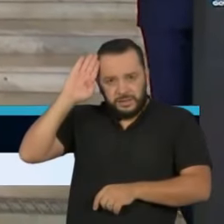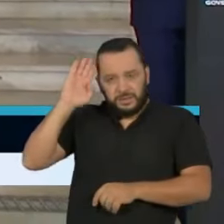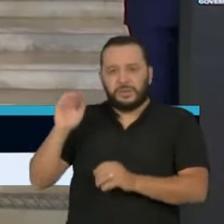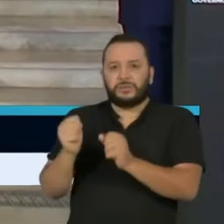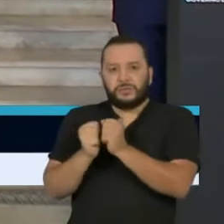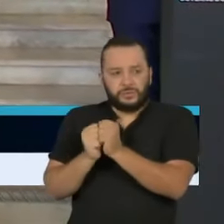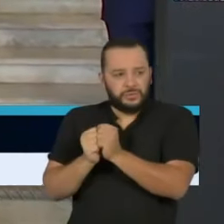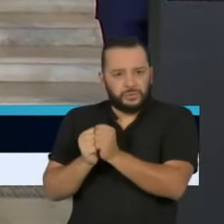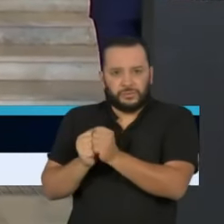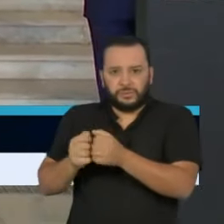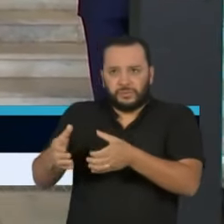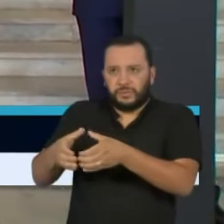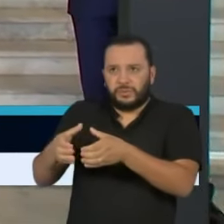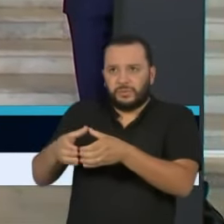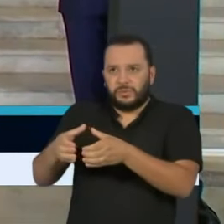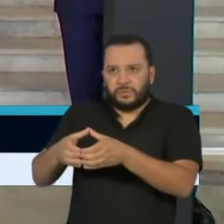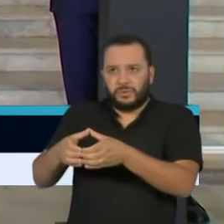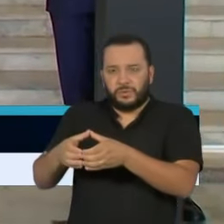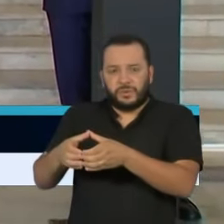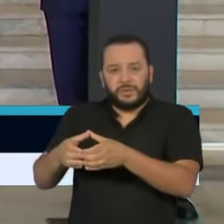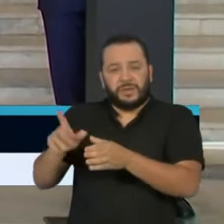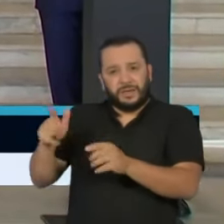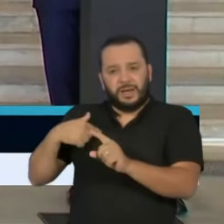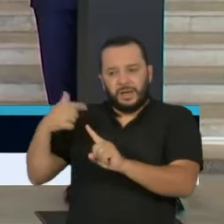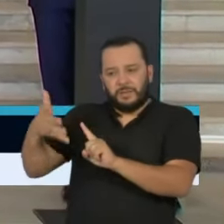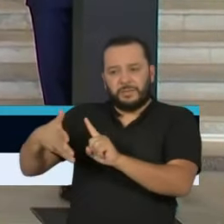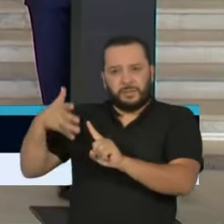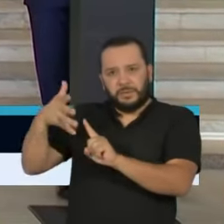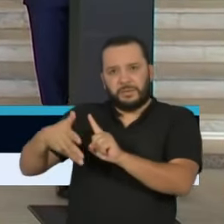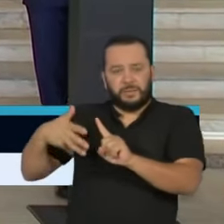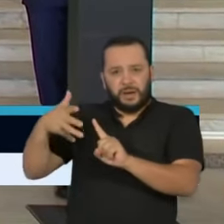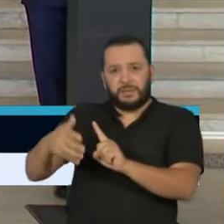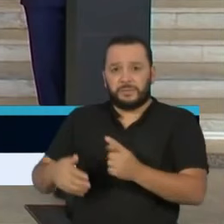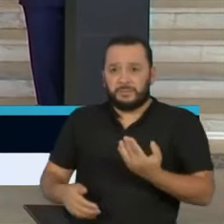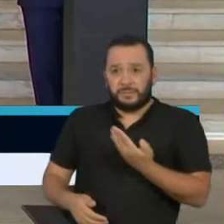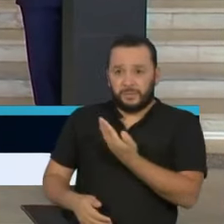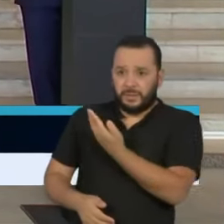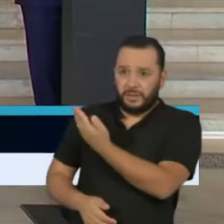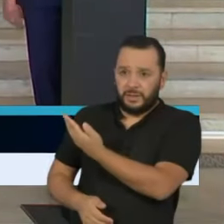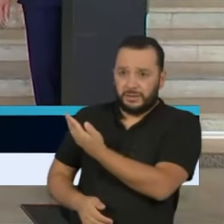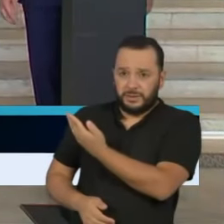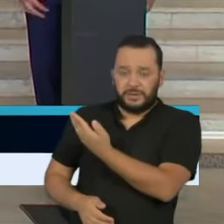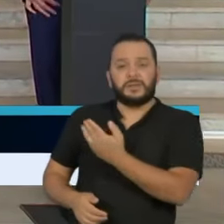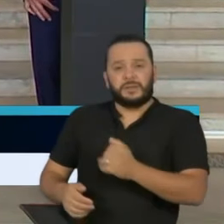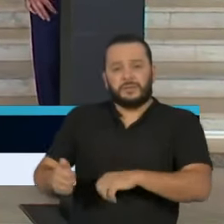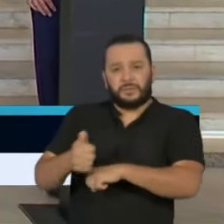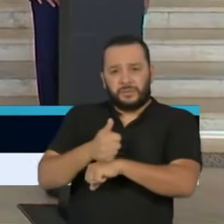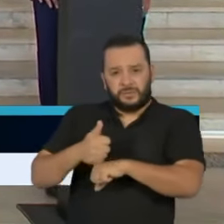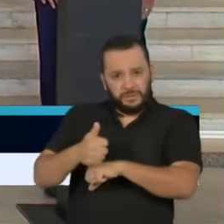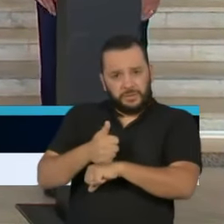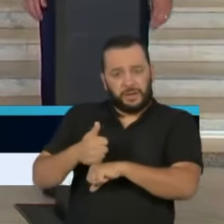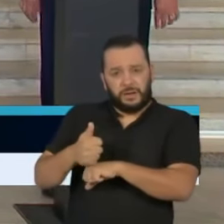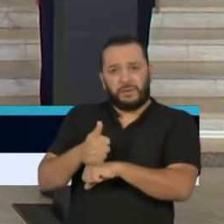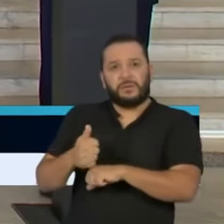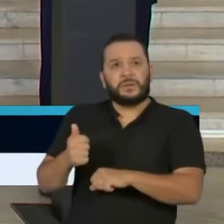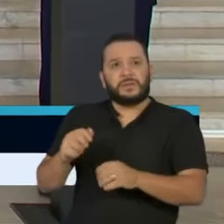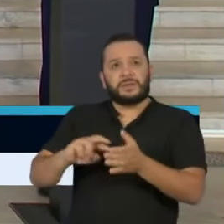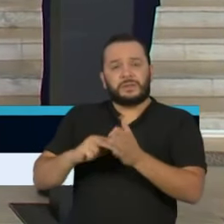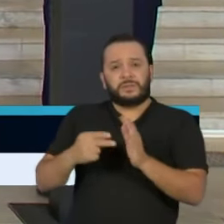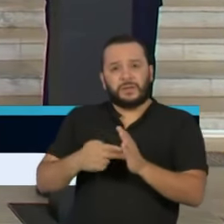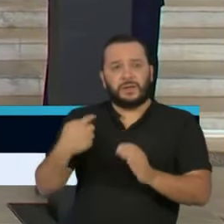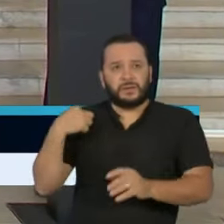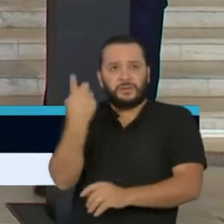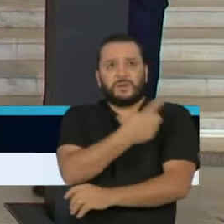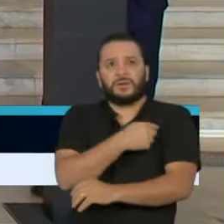Ao convidar o depoimento destes profissionais, nós demonstramos o respeito pela ciência,